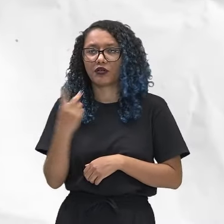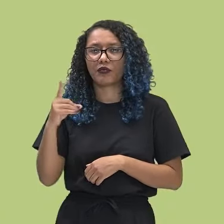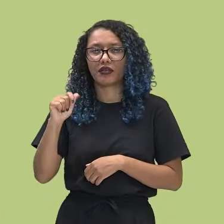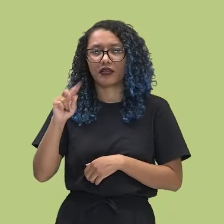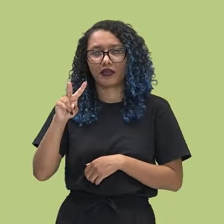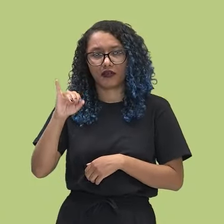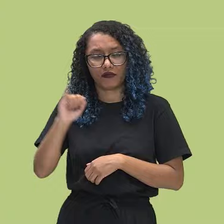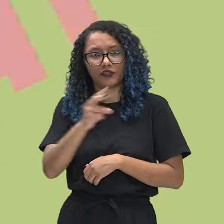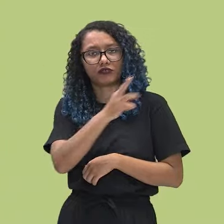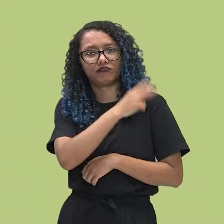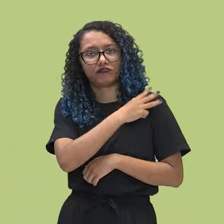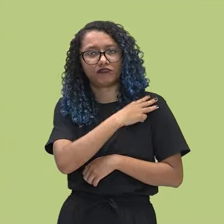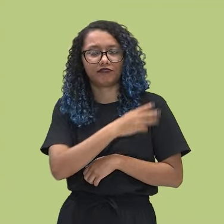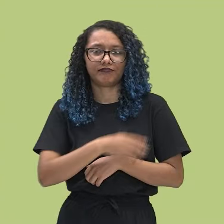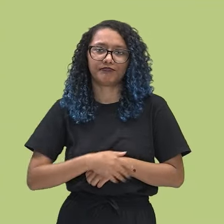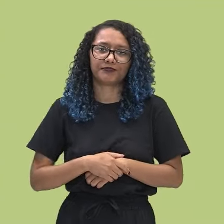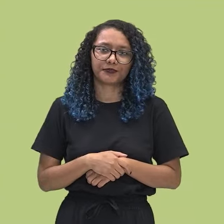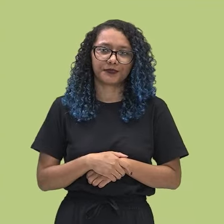terceiro ano.